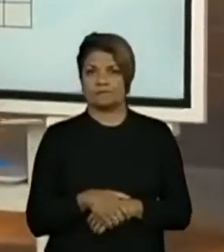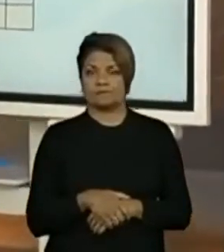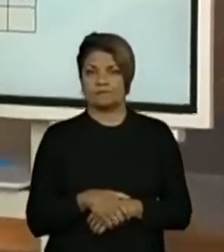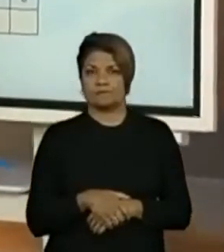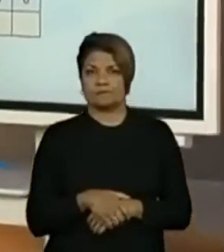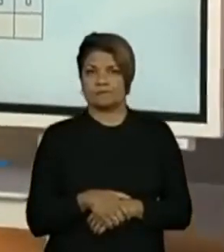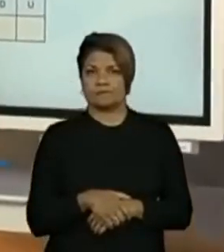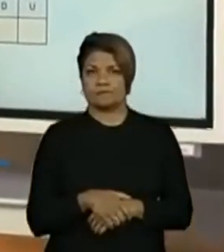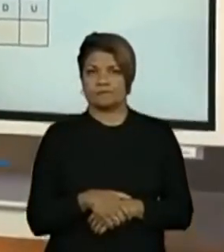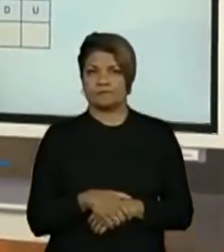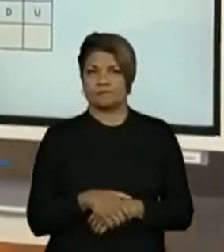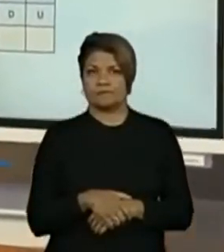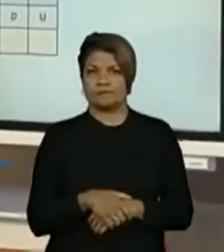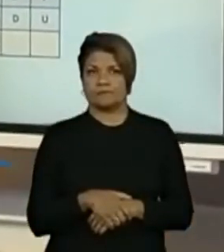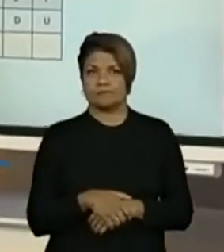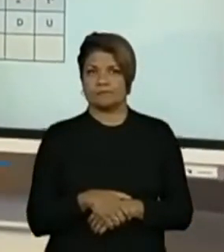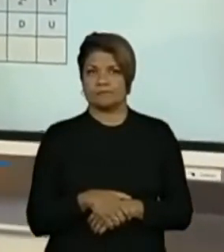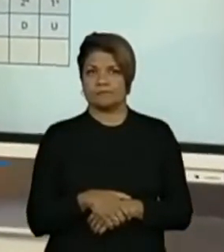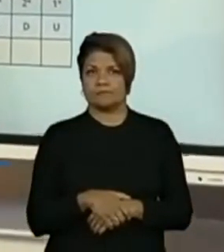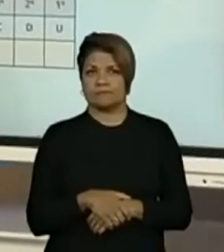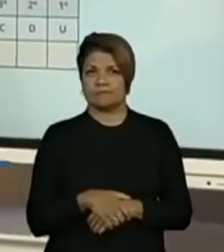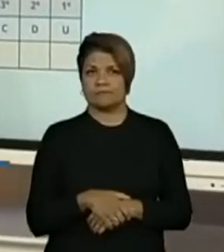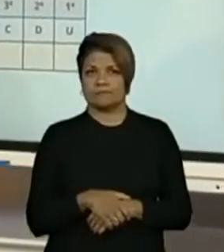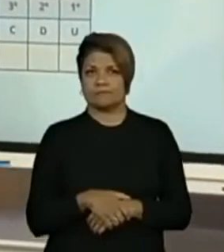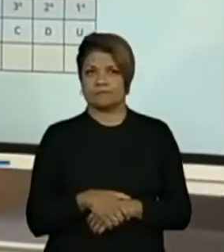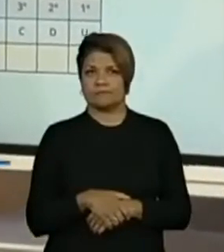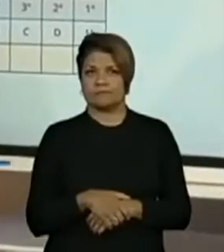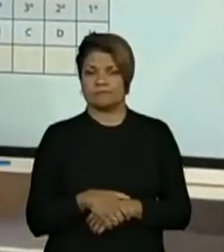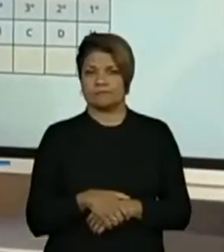deixa eu pegar minha caneta, porque já está selecionada. Vamos lá.